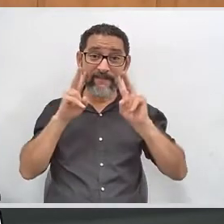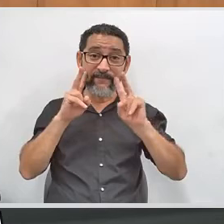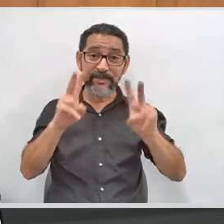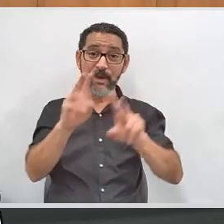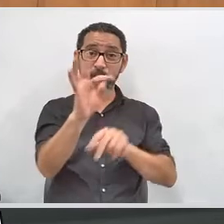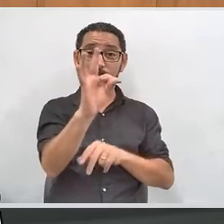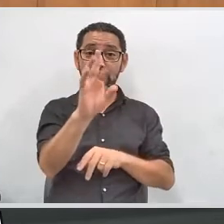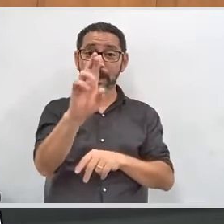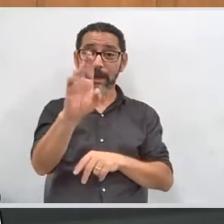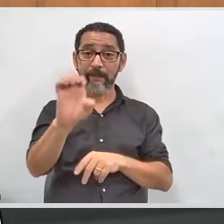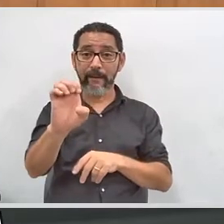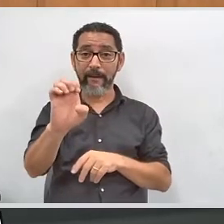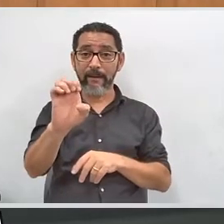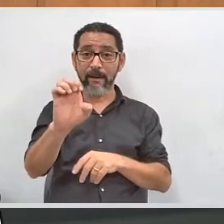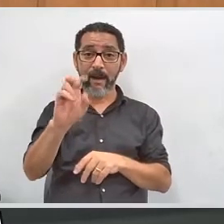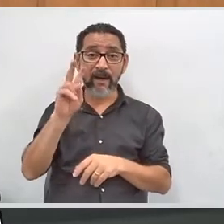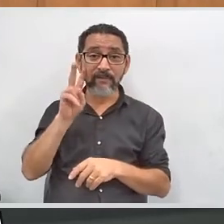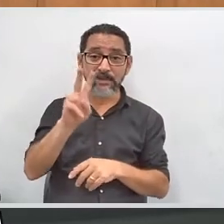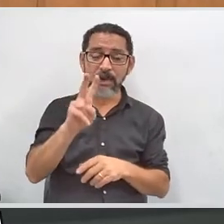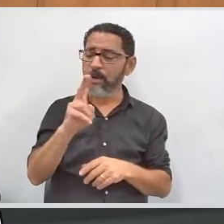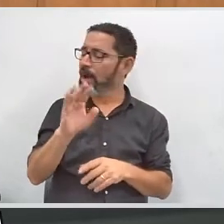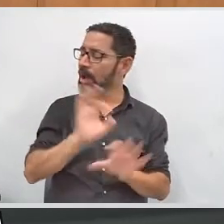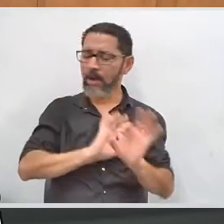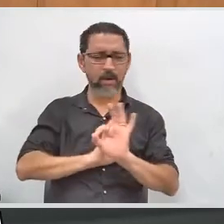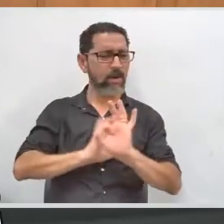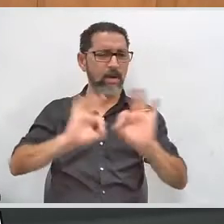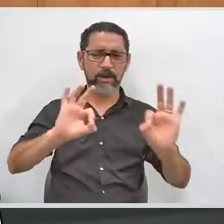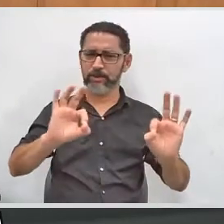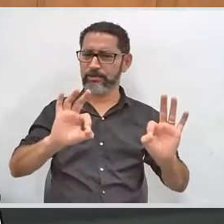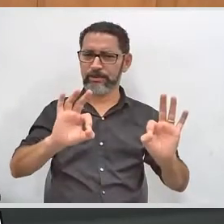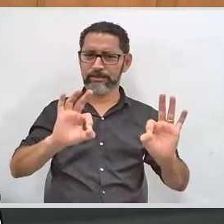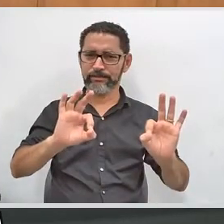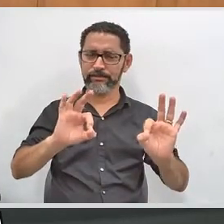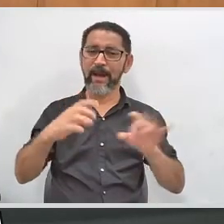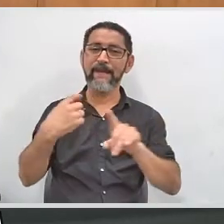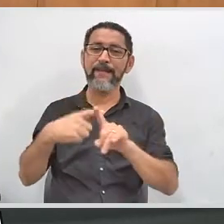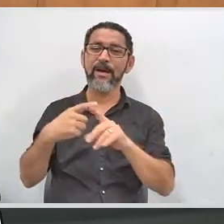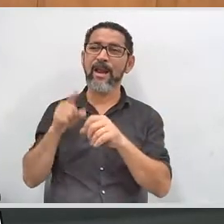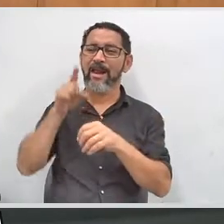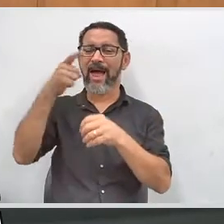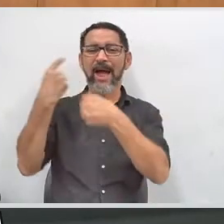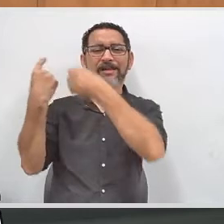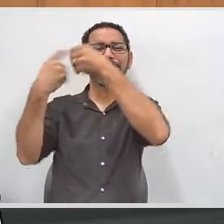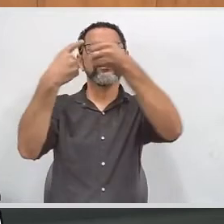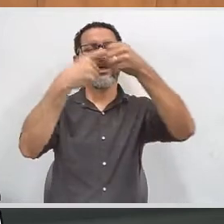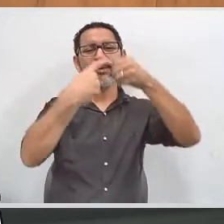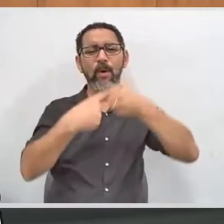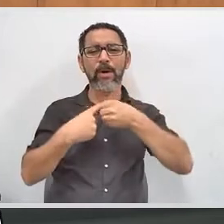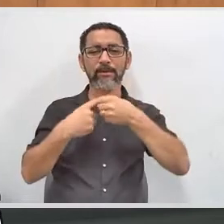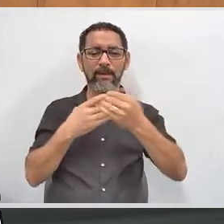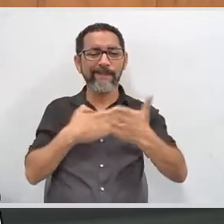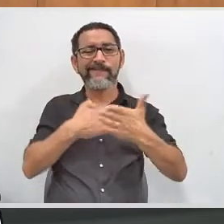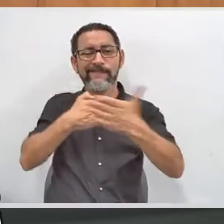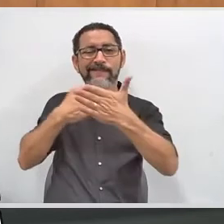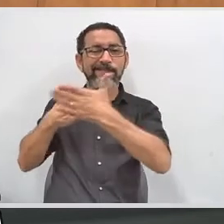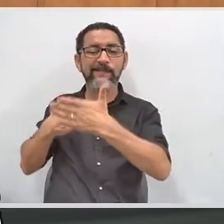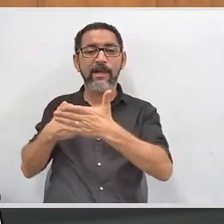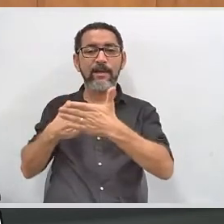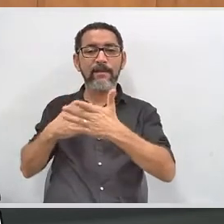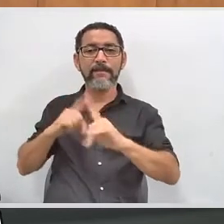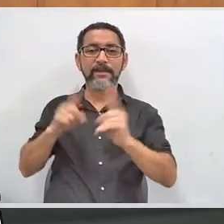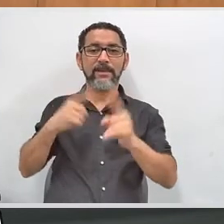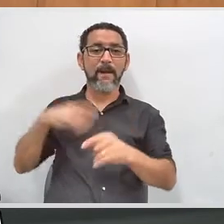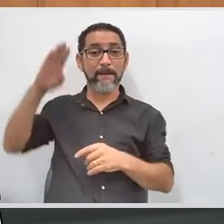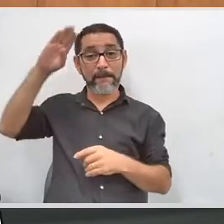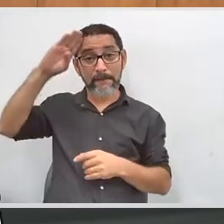visão que o TRE está tendo, porque vai nos ajudar muito, doutores. Sabe por quê? No interior ainda nós temos muitas barreiras, principalmente as